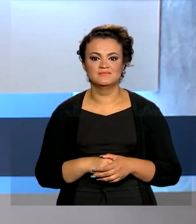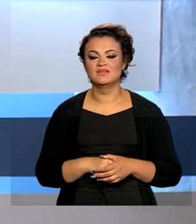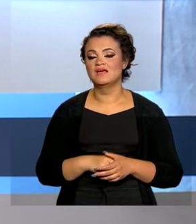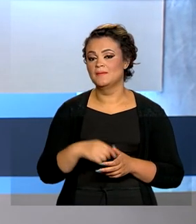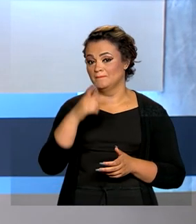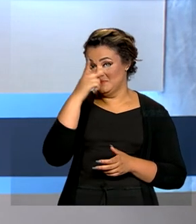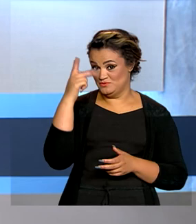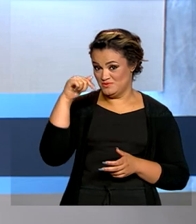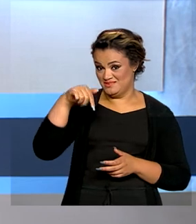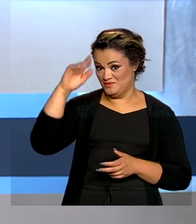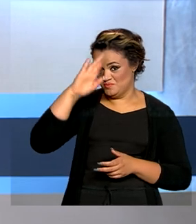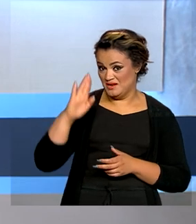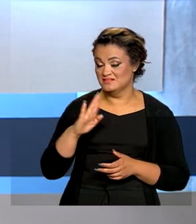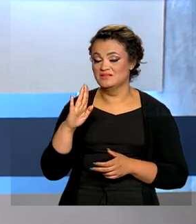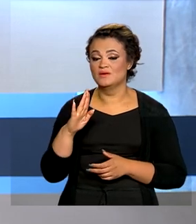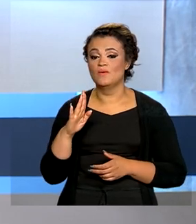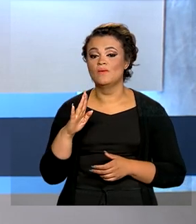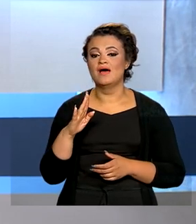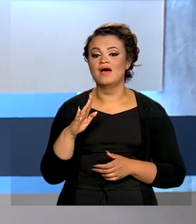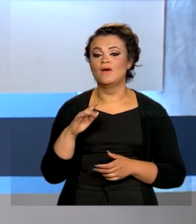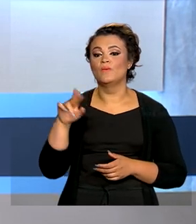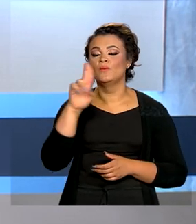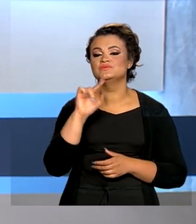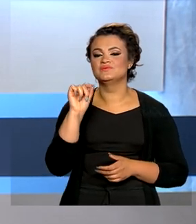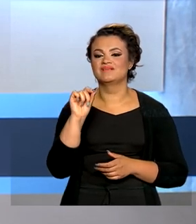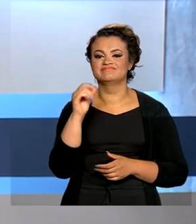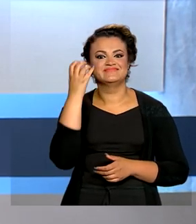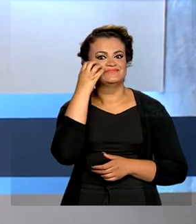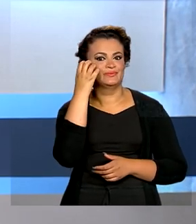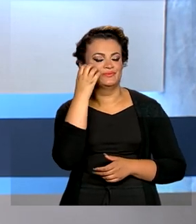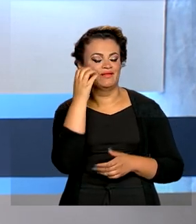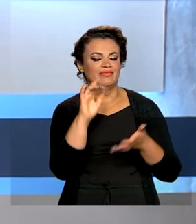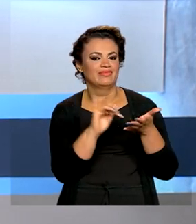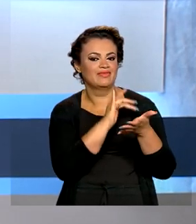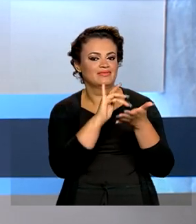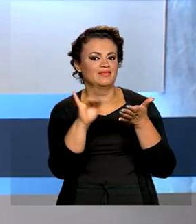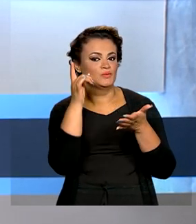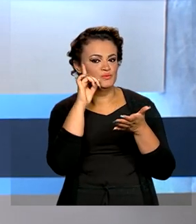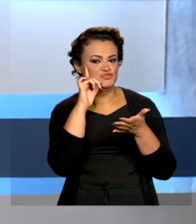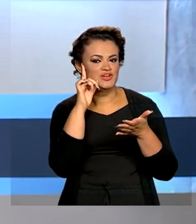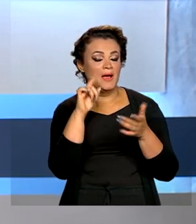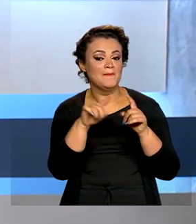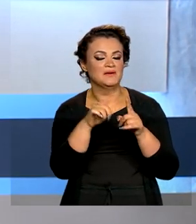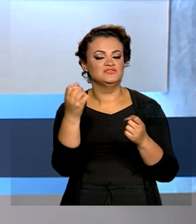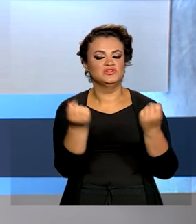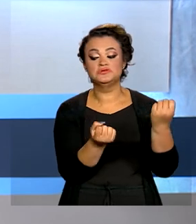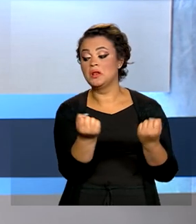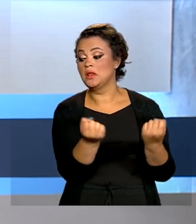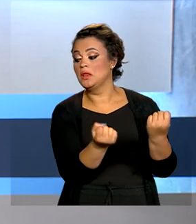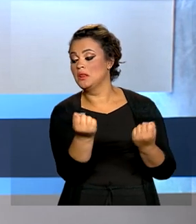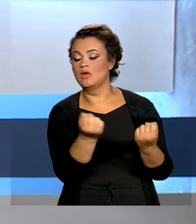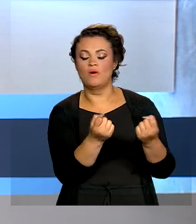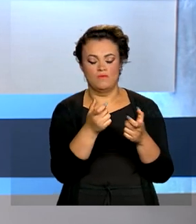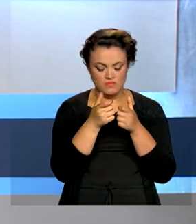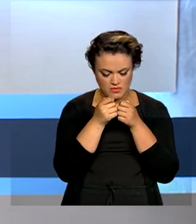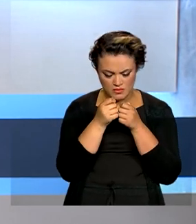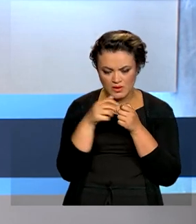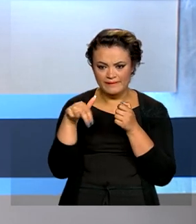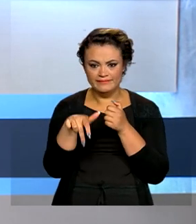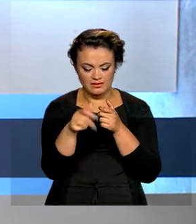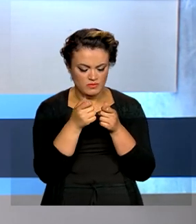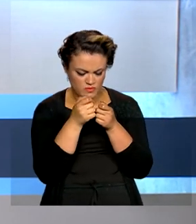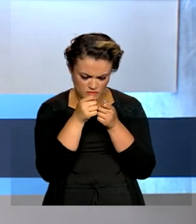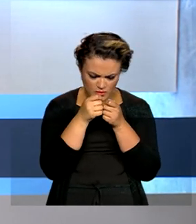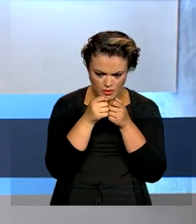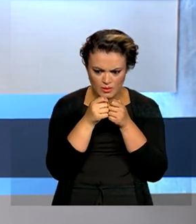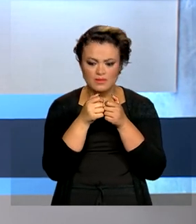brasileiro tem usado cada vez mais o celular no dia a dia, mas dirigir ou andar olhando para o